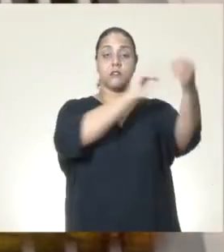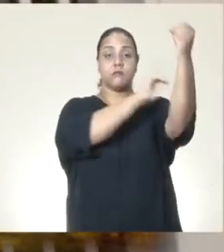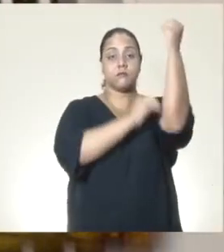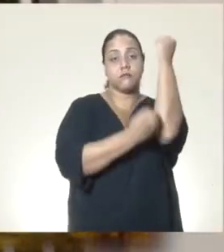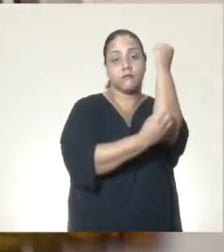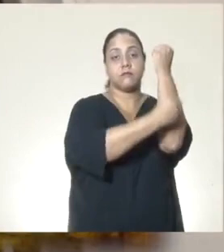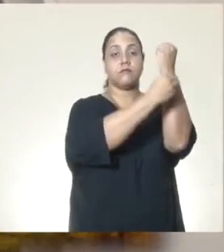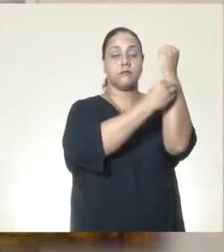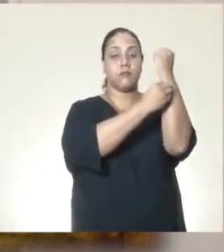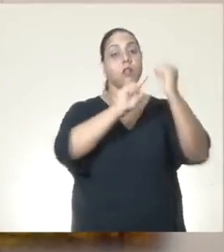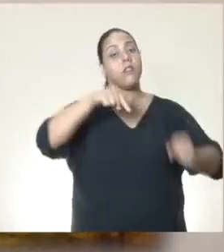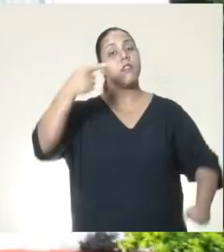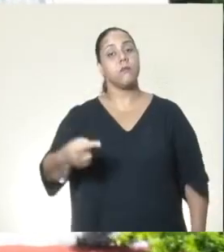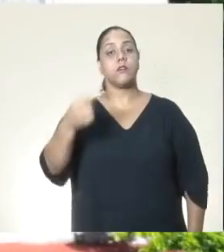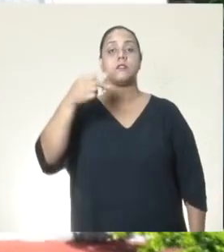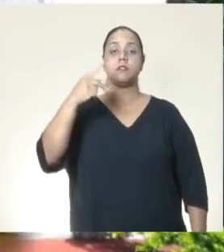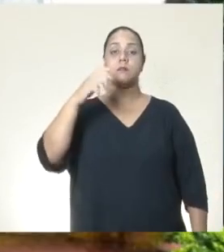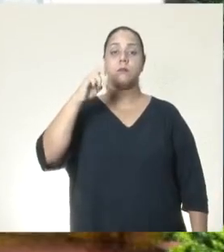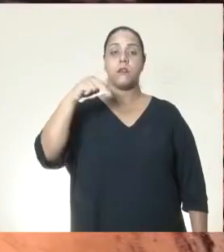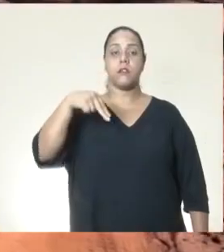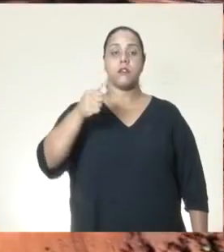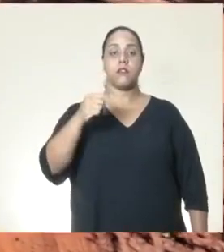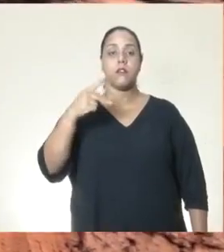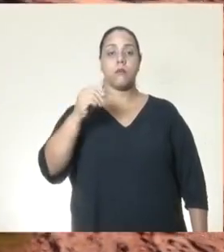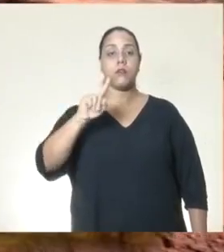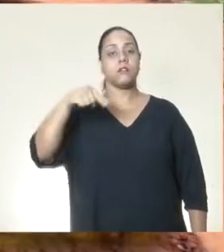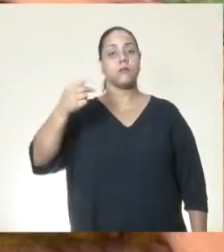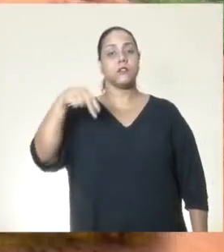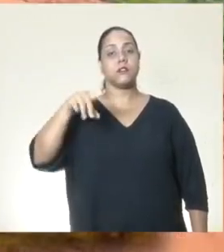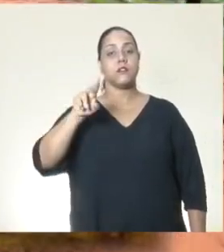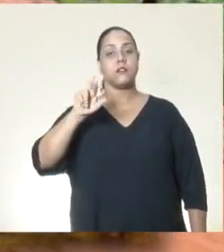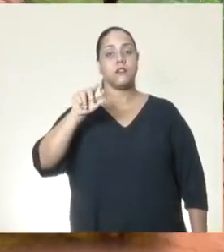Jabuticabau, São Paulo capital, Penápolis e Andradina.